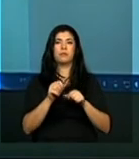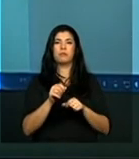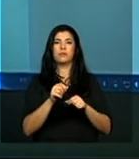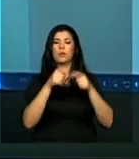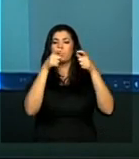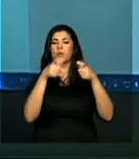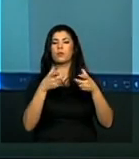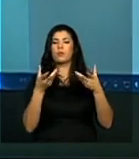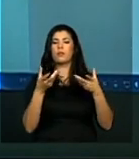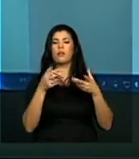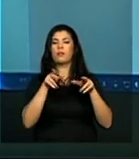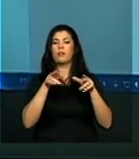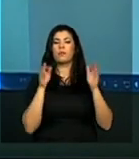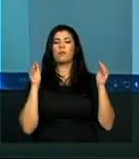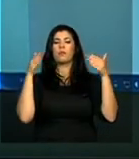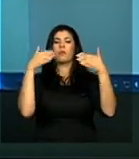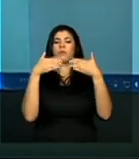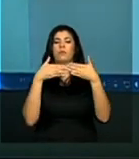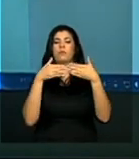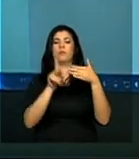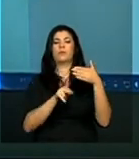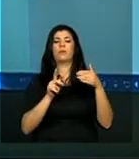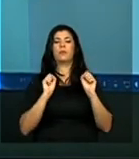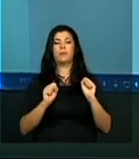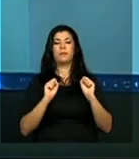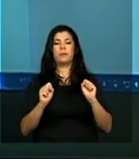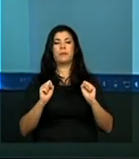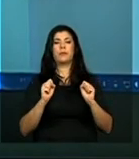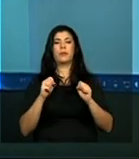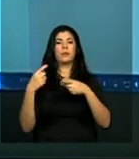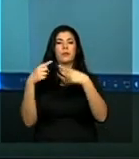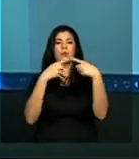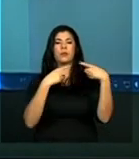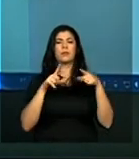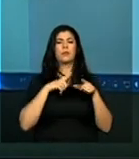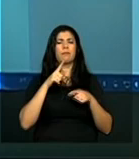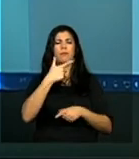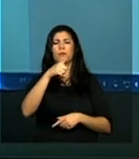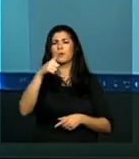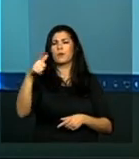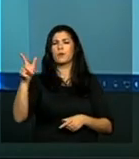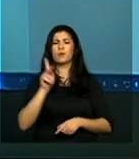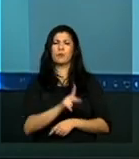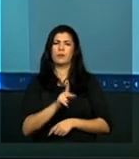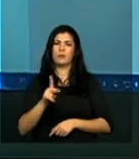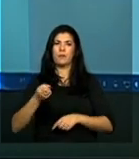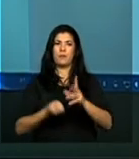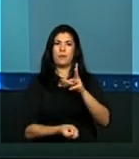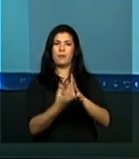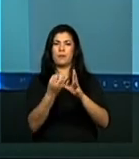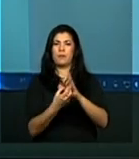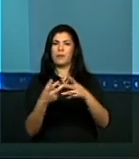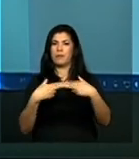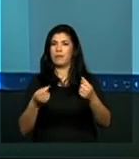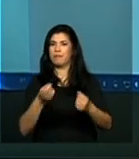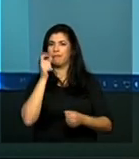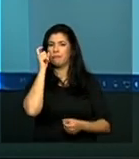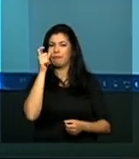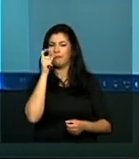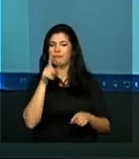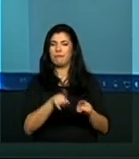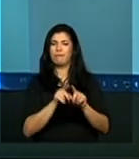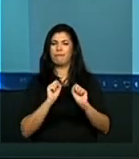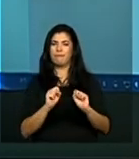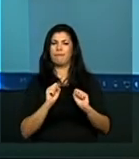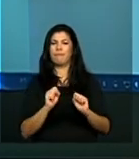socializem, compartilhem aquele trabalho que eles já estão realizando. A gente sabe que tem muita gente fazendo coisa interessante, então, a ideia é que